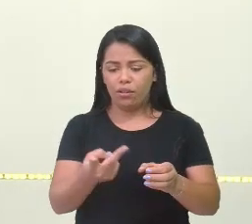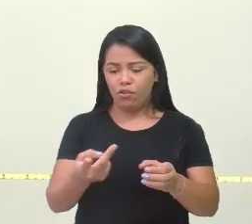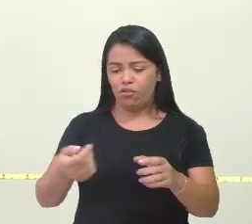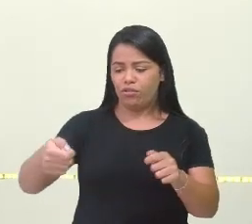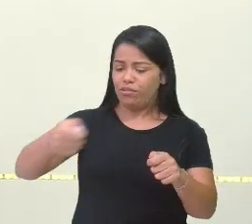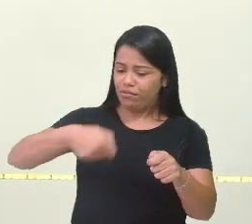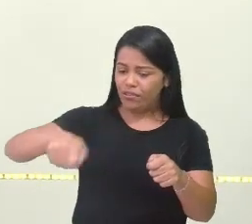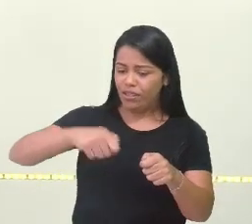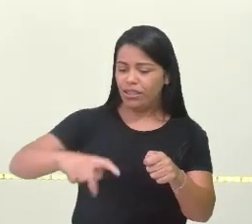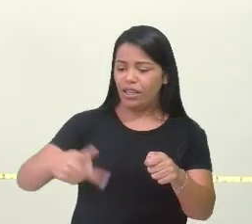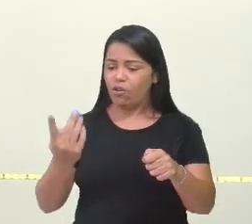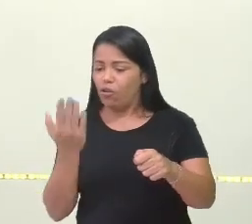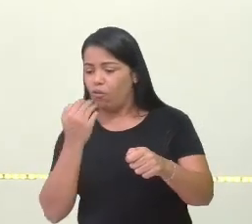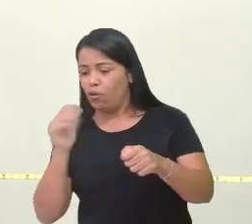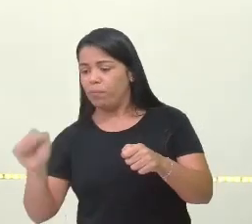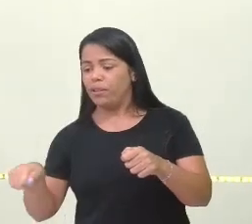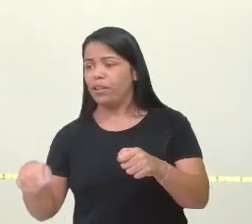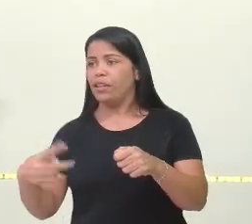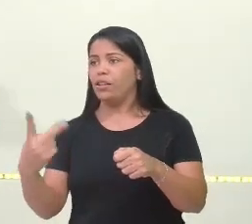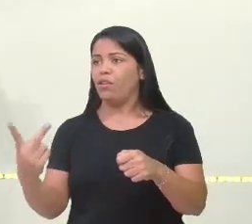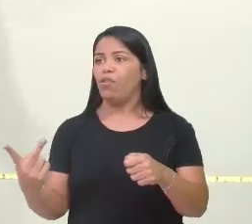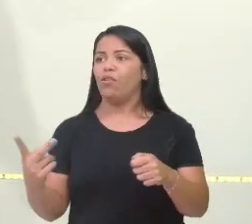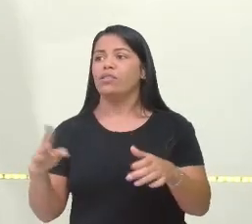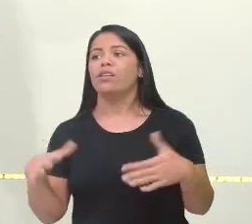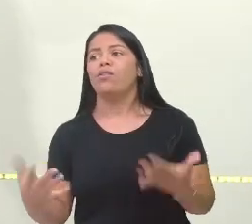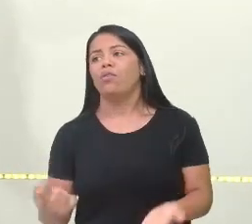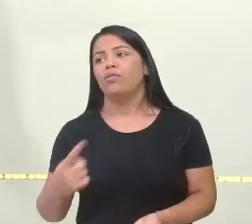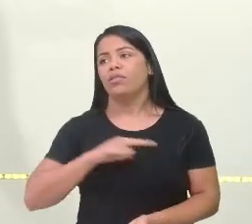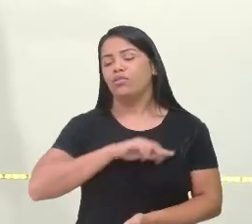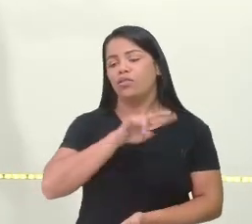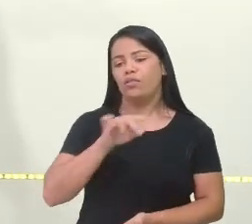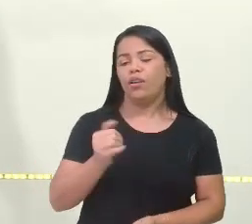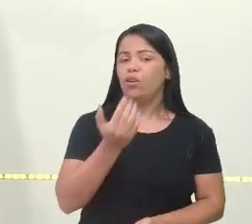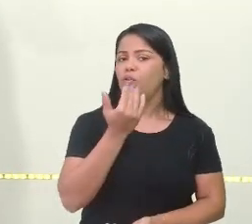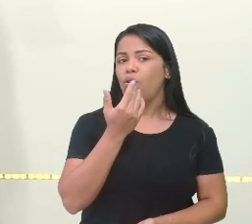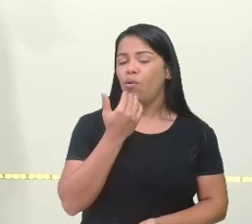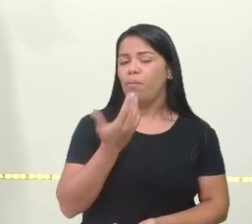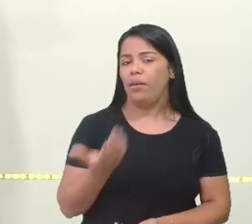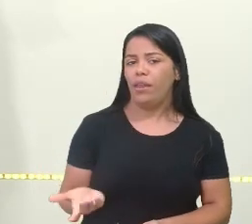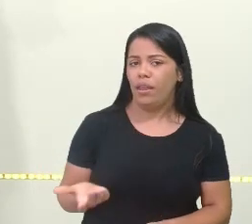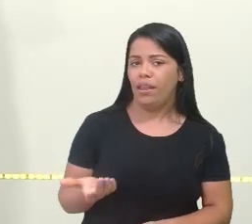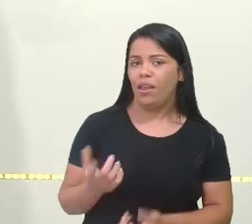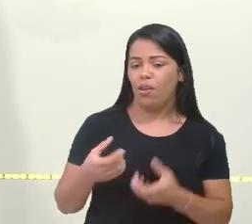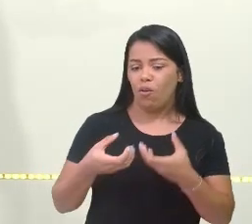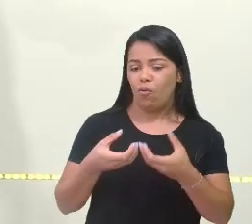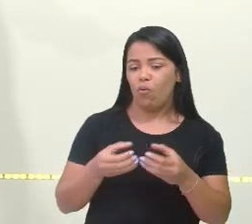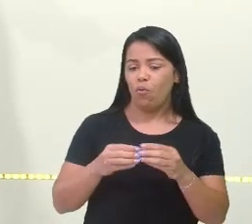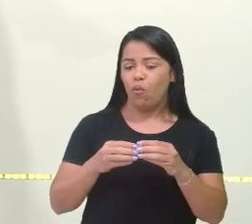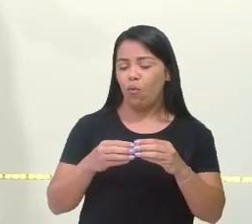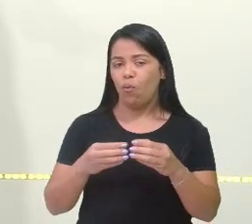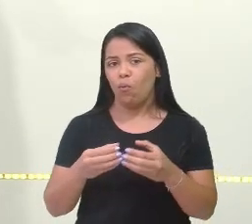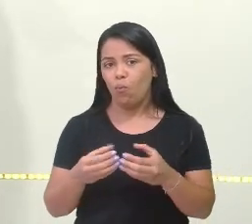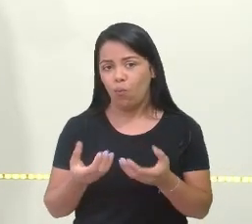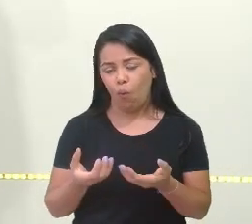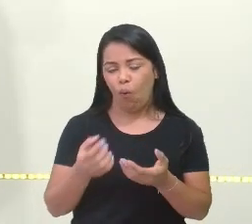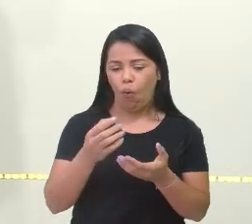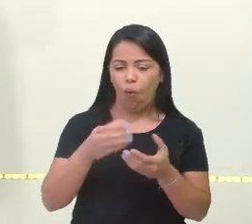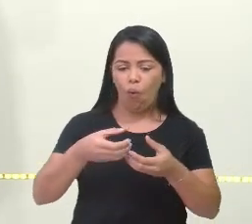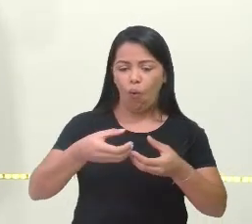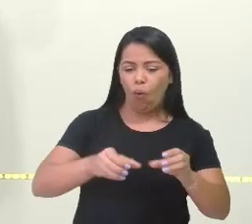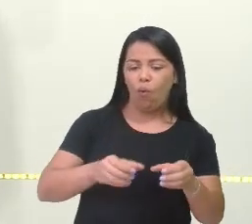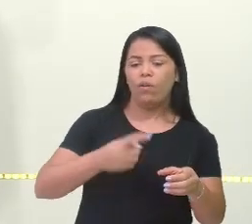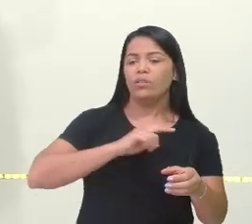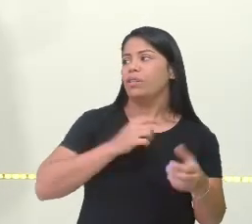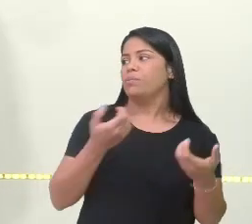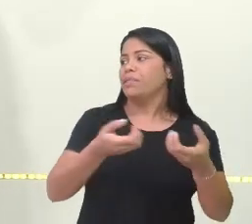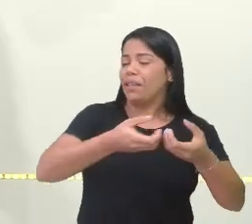fritei dois, comi dois. Quando a gente vai comer um ovo, né? A gente precisa, por exemplo, quem vai comer o ovo frito? Precisa